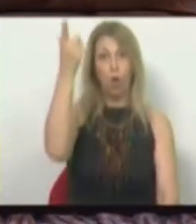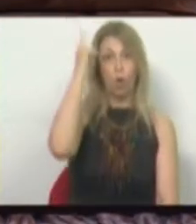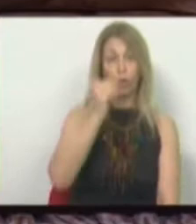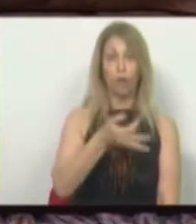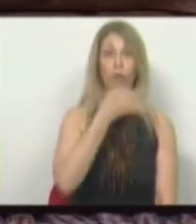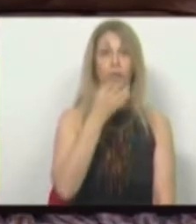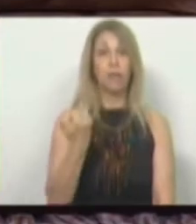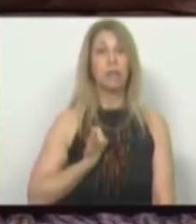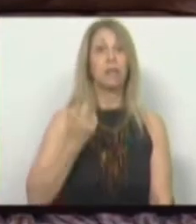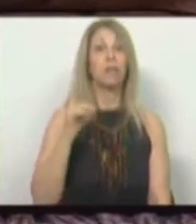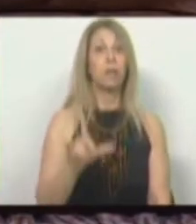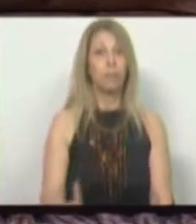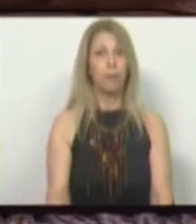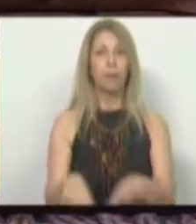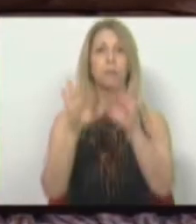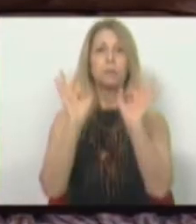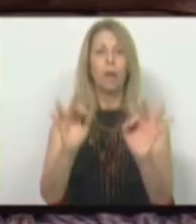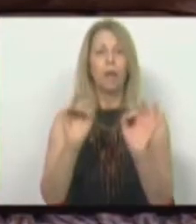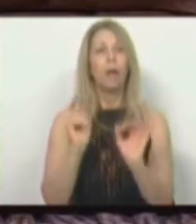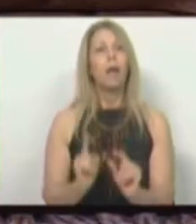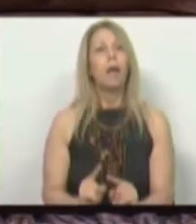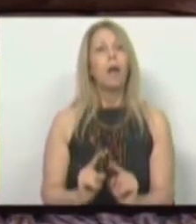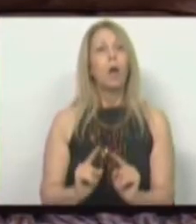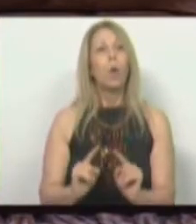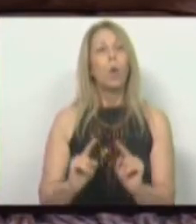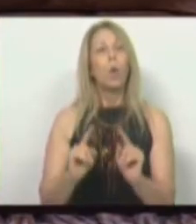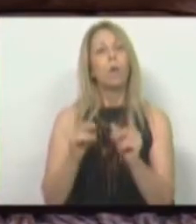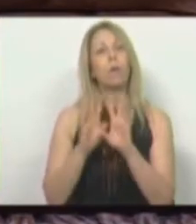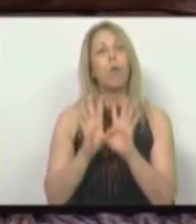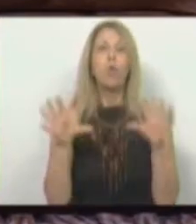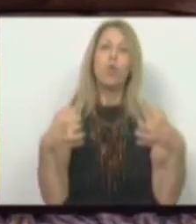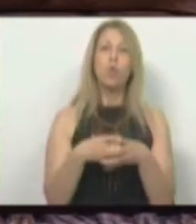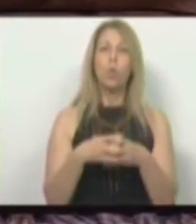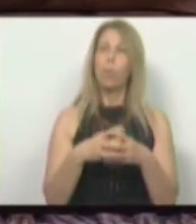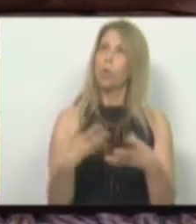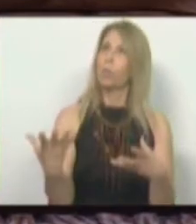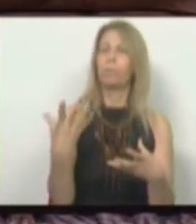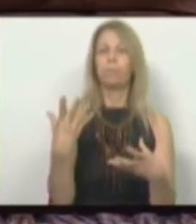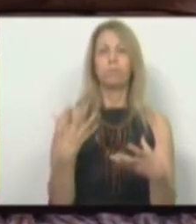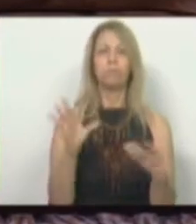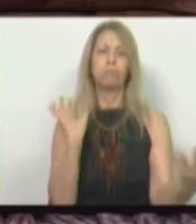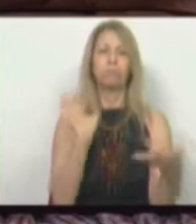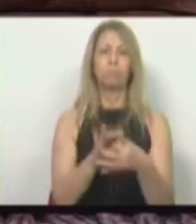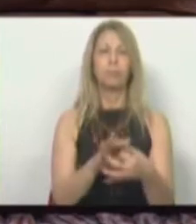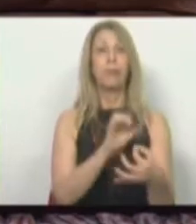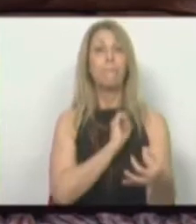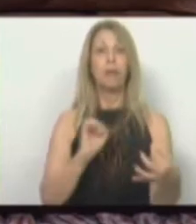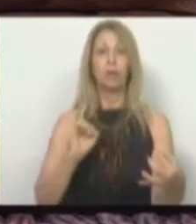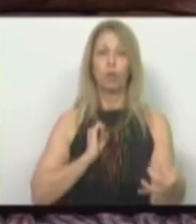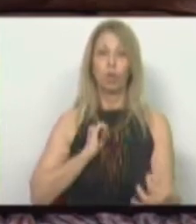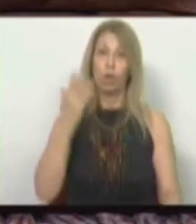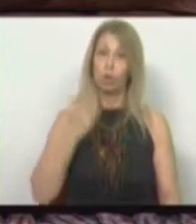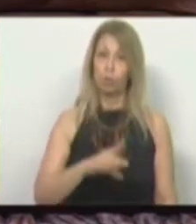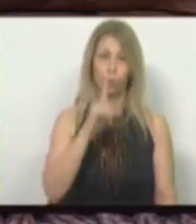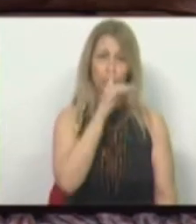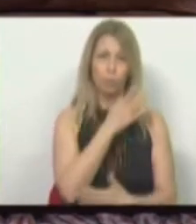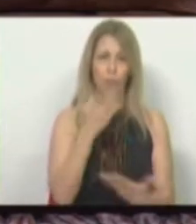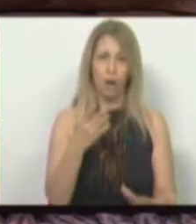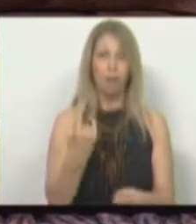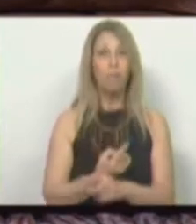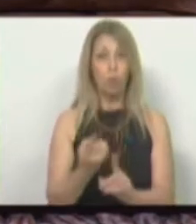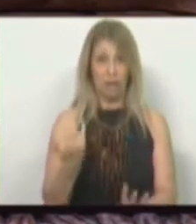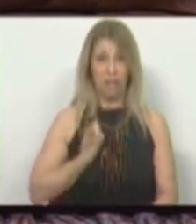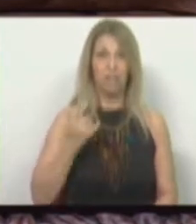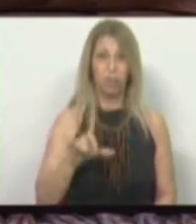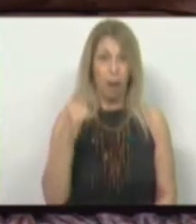à Iniciativa Liberal como sendo aqui o Partido de Classe dos Patrões. E é uma injustiça porque não é só a Iniciativa Liberal. Temos